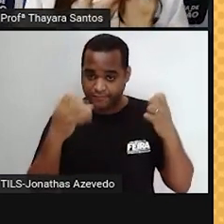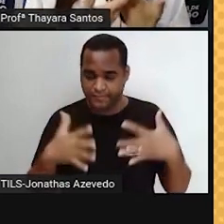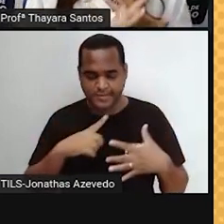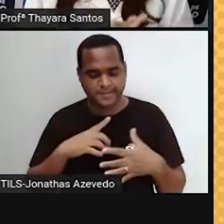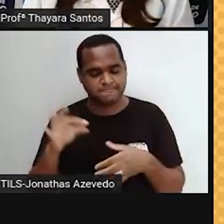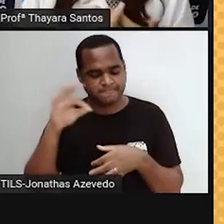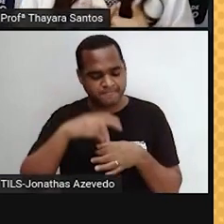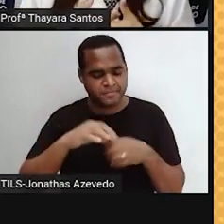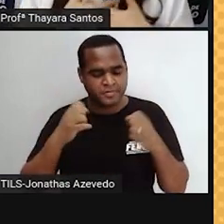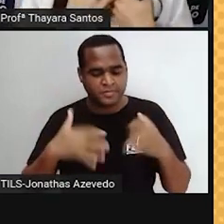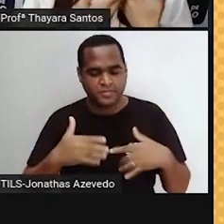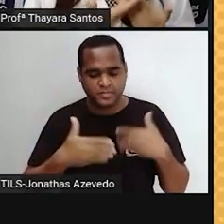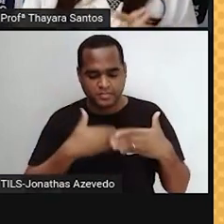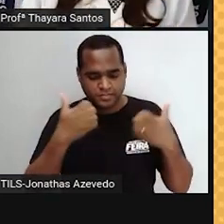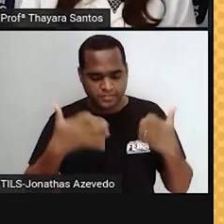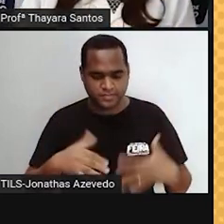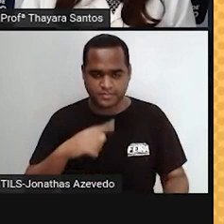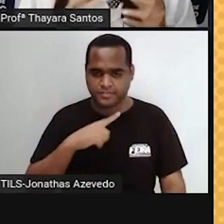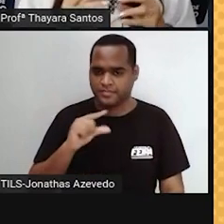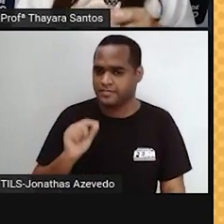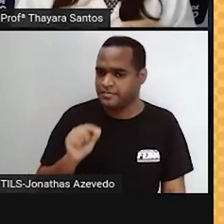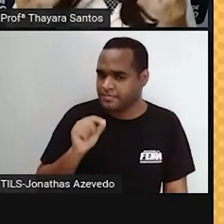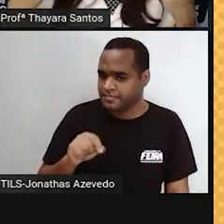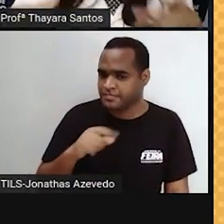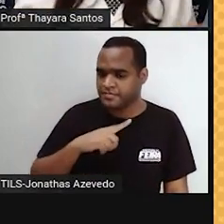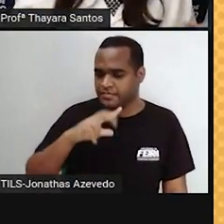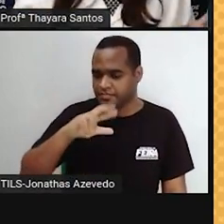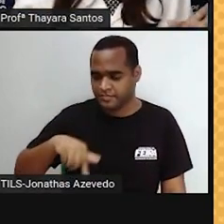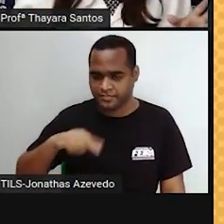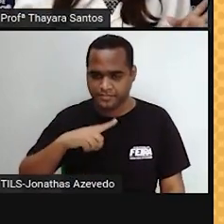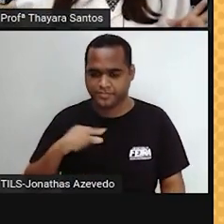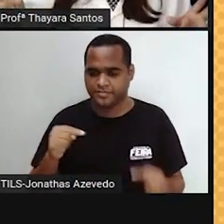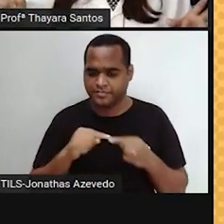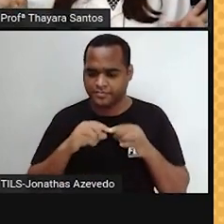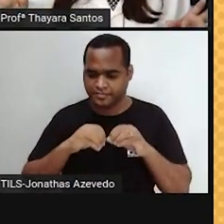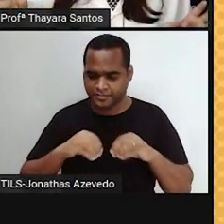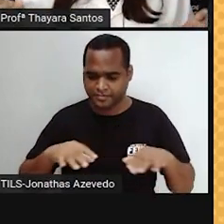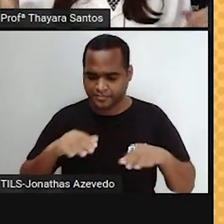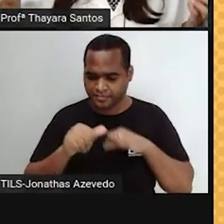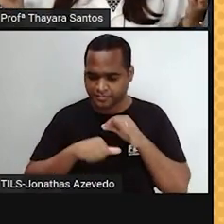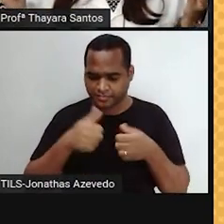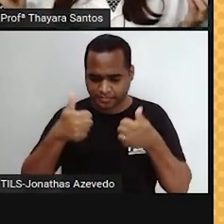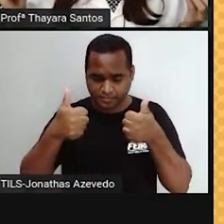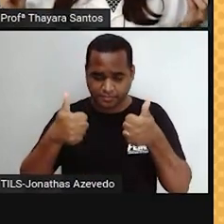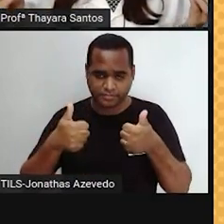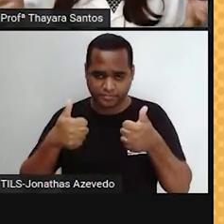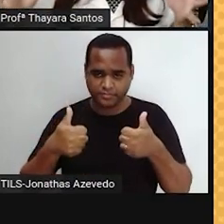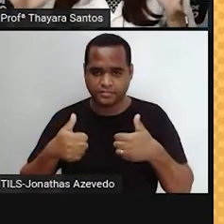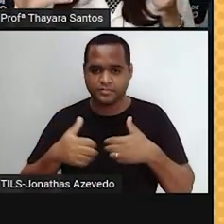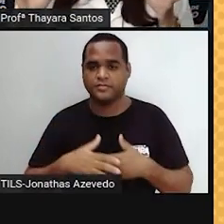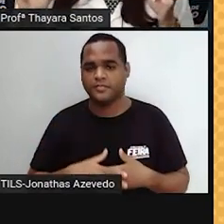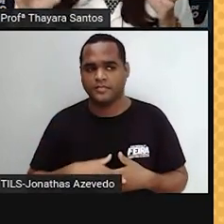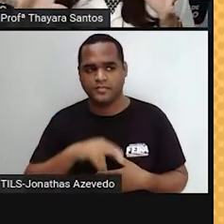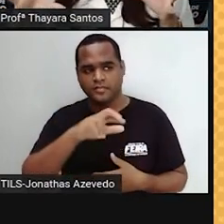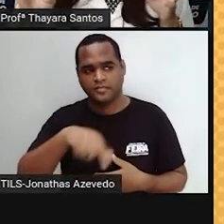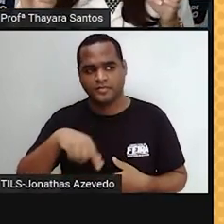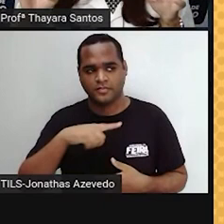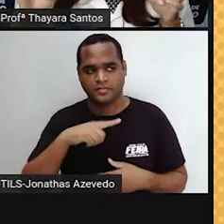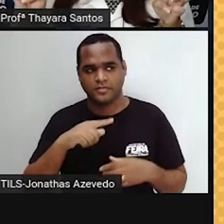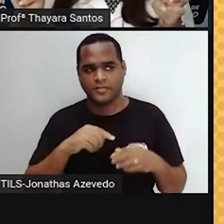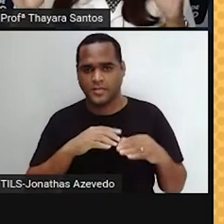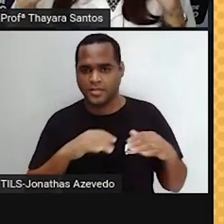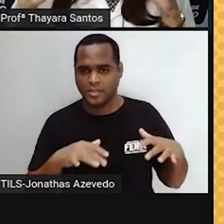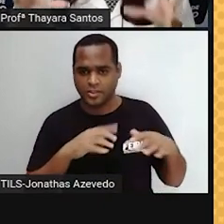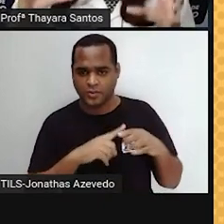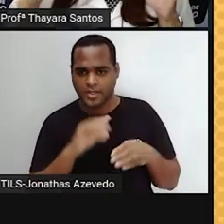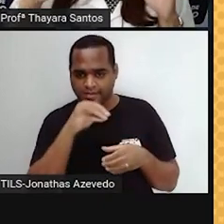fecundação não vem, quando esse embrião não vem, ela precisa desfazer todo aquele preparo dela. E como é que ela faz isso? Contraindo o